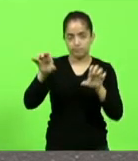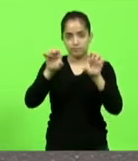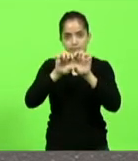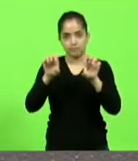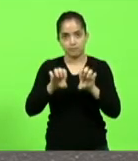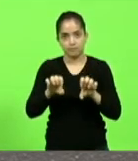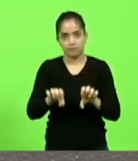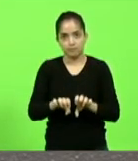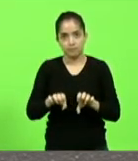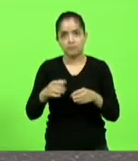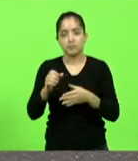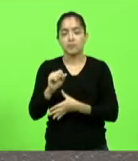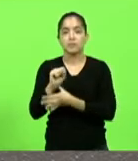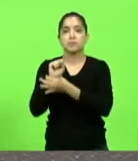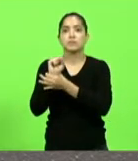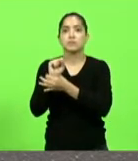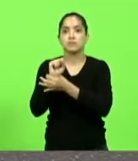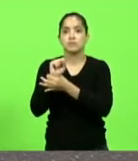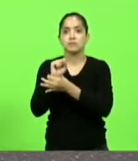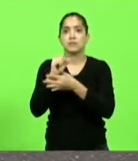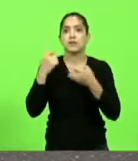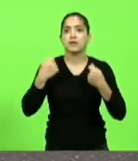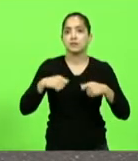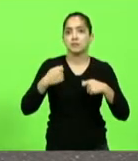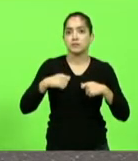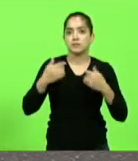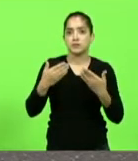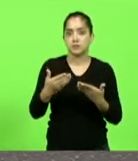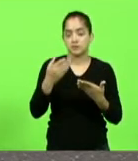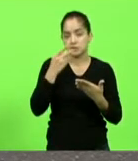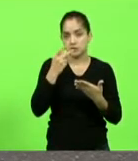para a segurança e disso que nós estamos falando